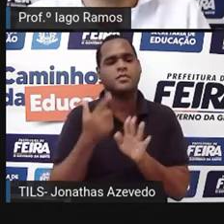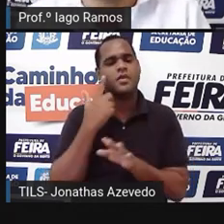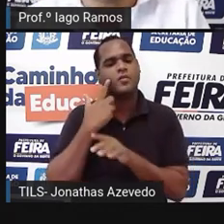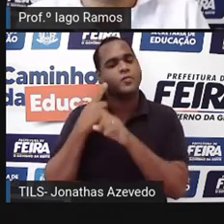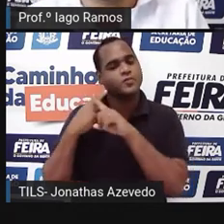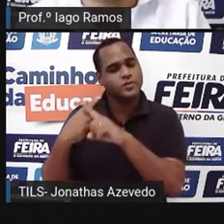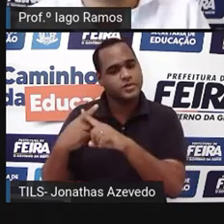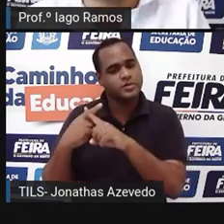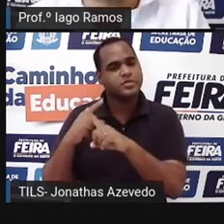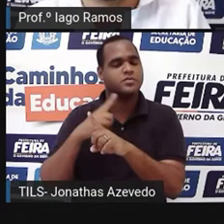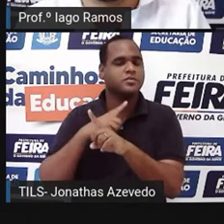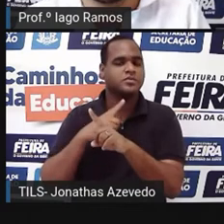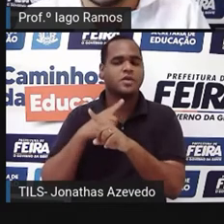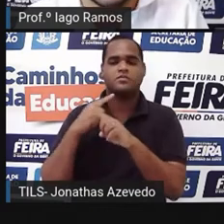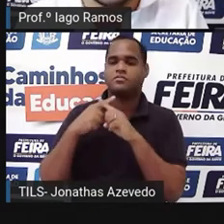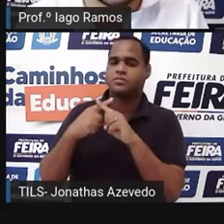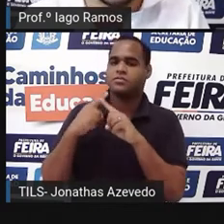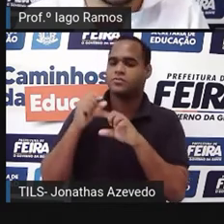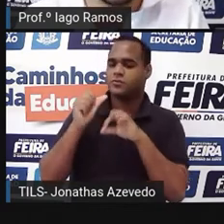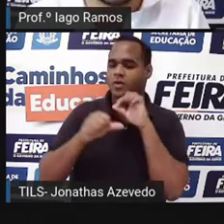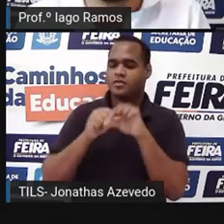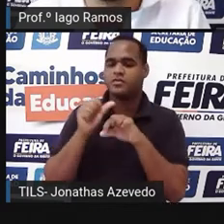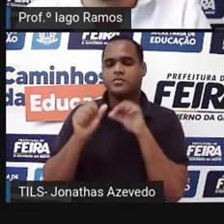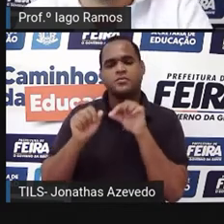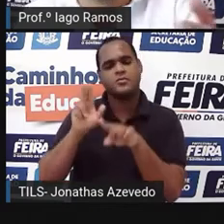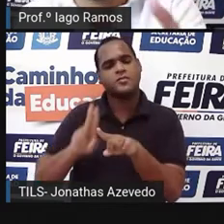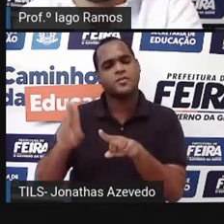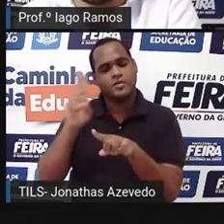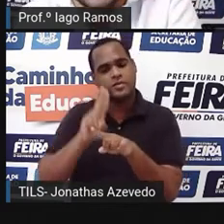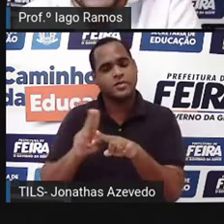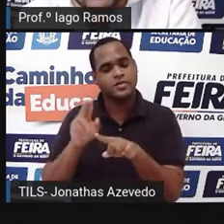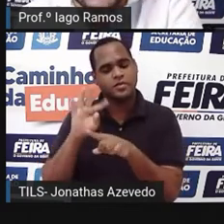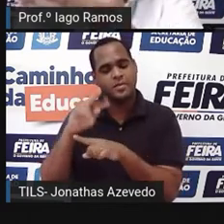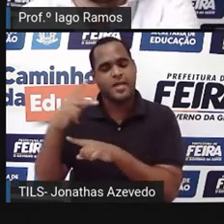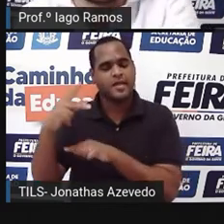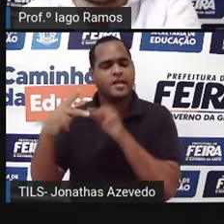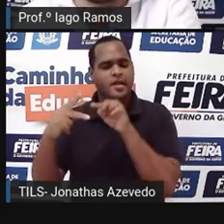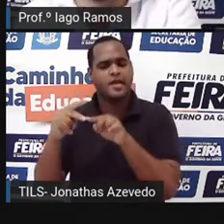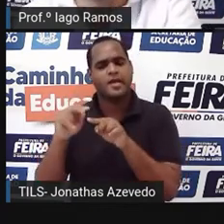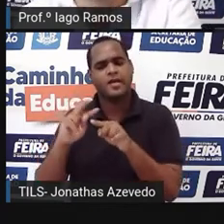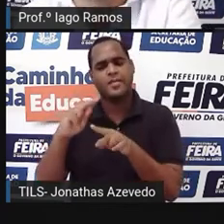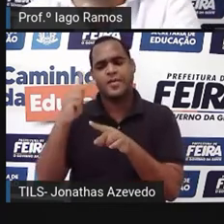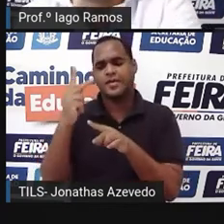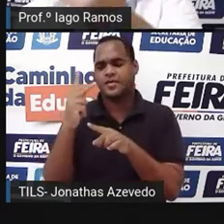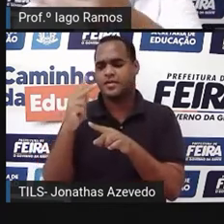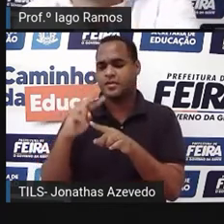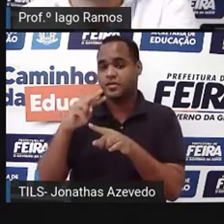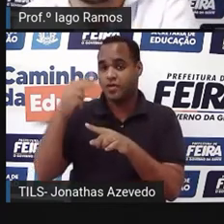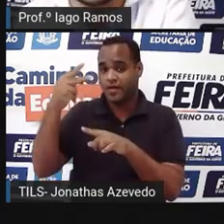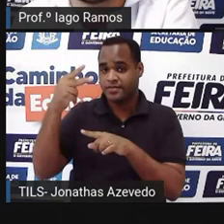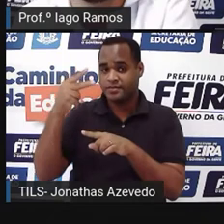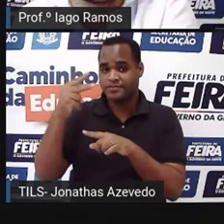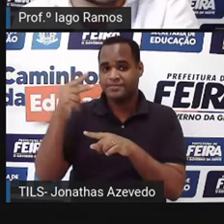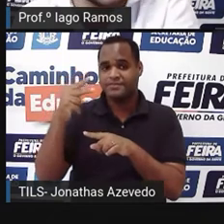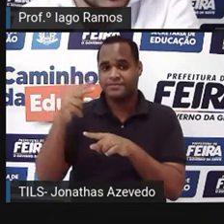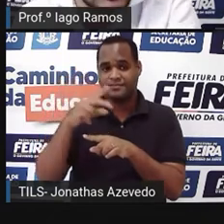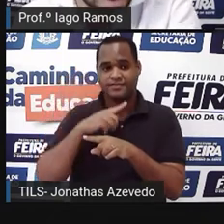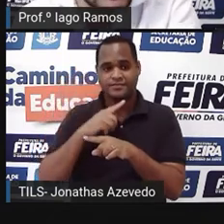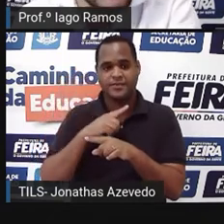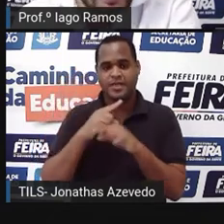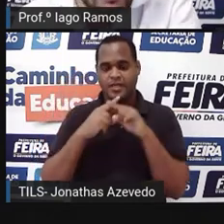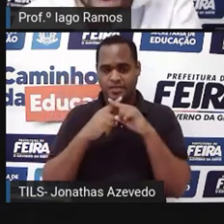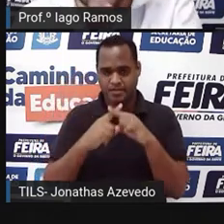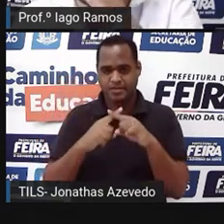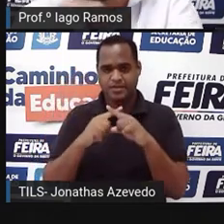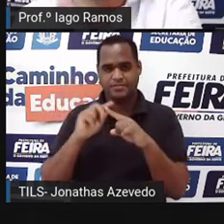hipotenusa do triângulo retângulo. Então, usando o teorema de Pitágoras, a hipotenusa elevada a 2, elevado ao quadrado, no caso X